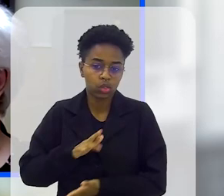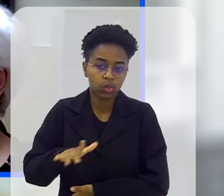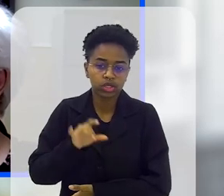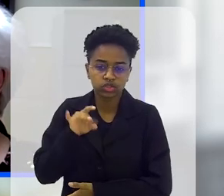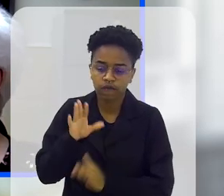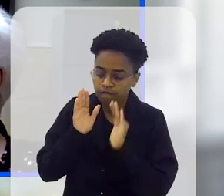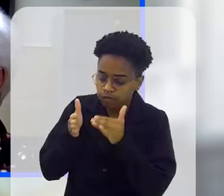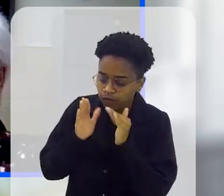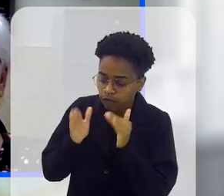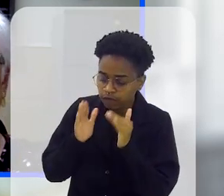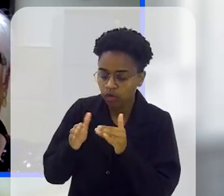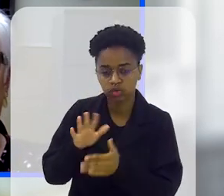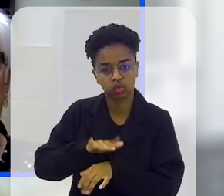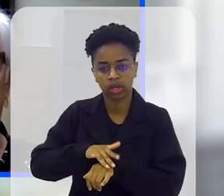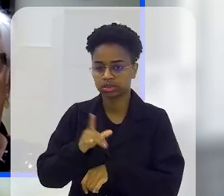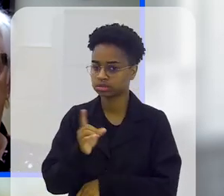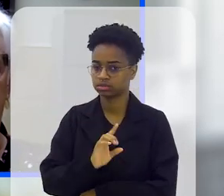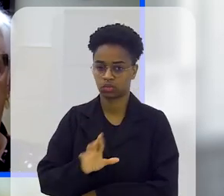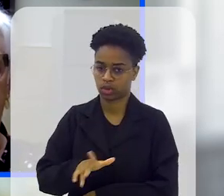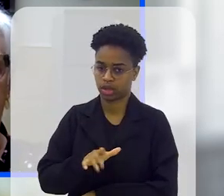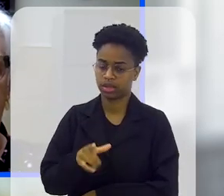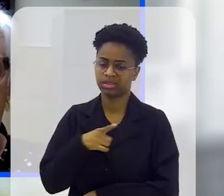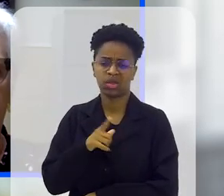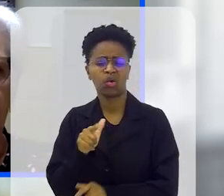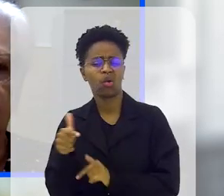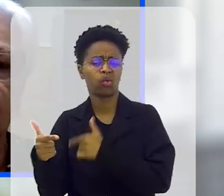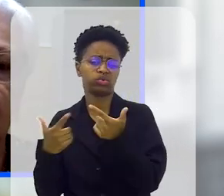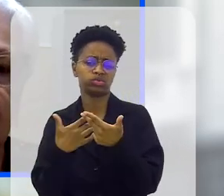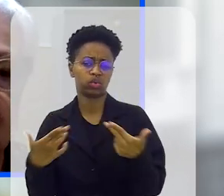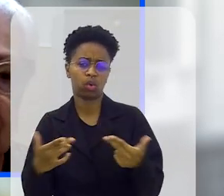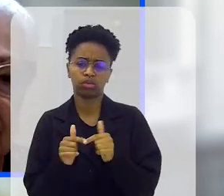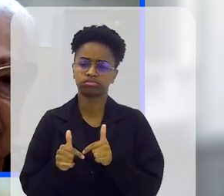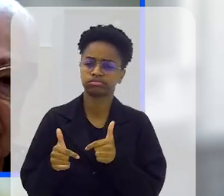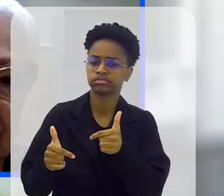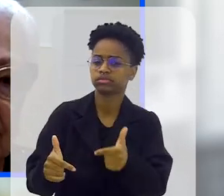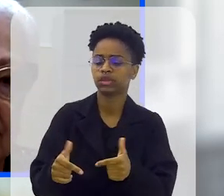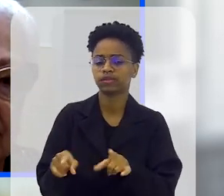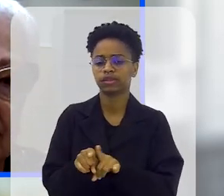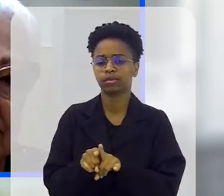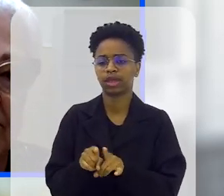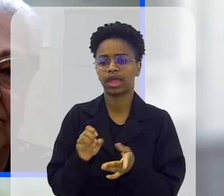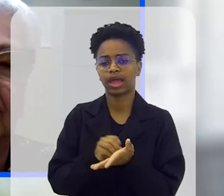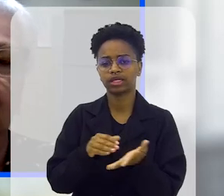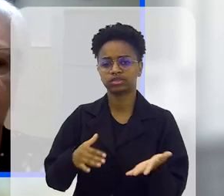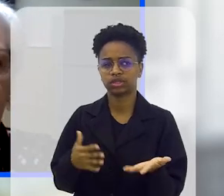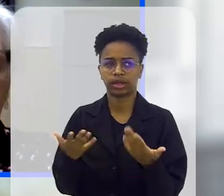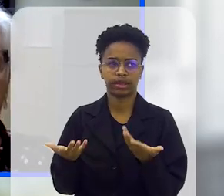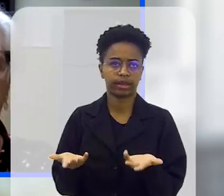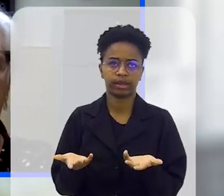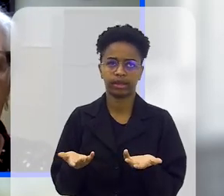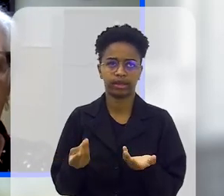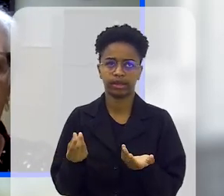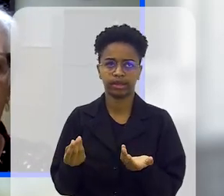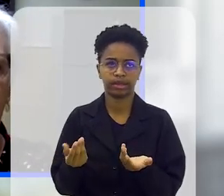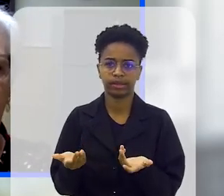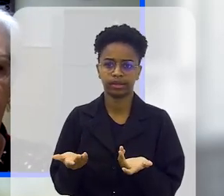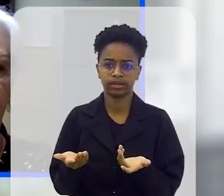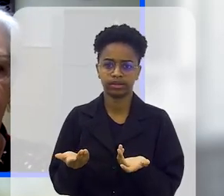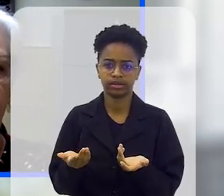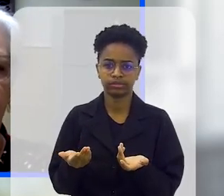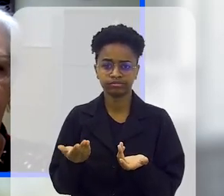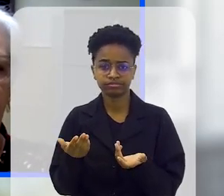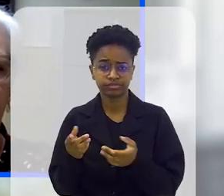não vivem em função da doença quando estão na casa de apoio. Elas fazem outras atividades, atividades de